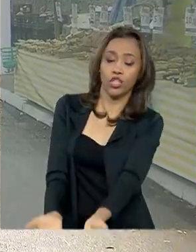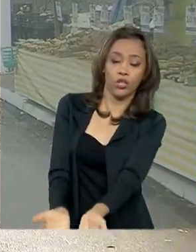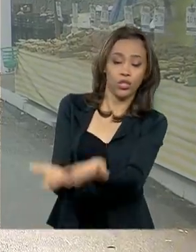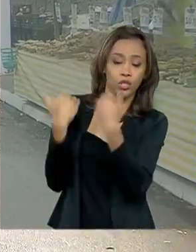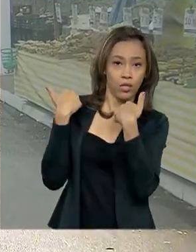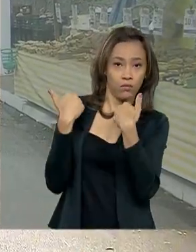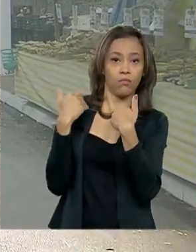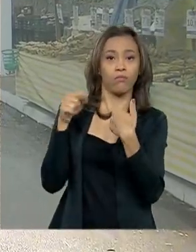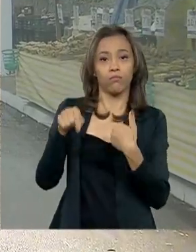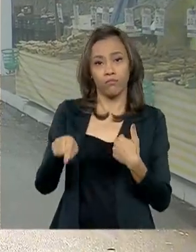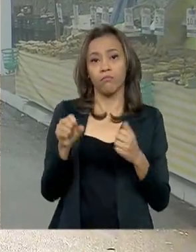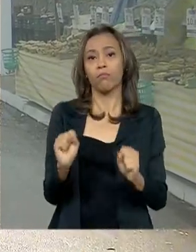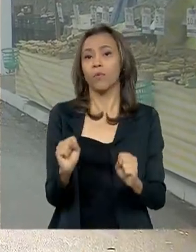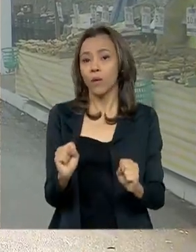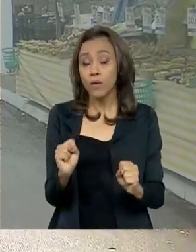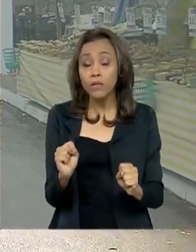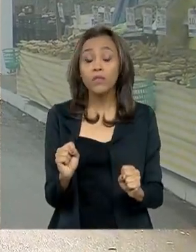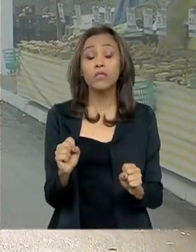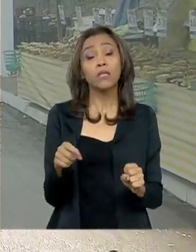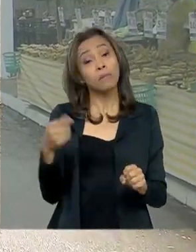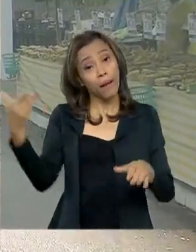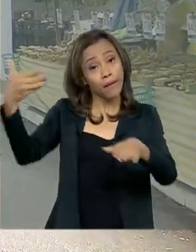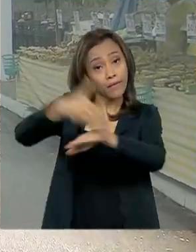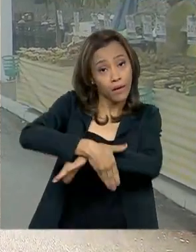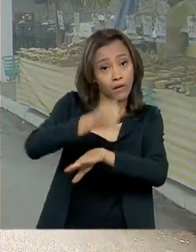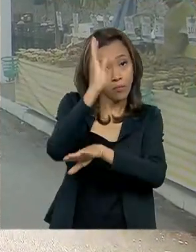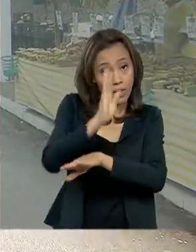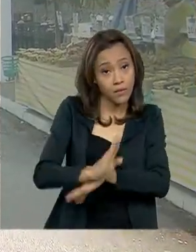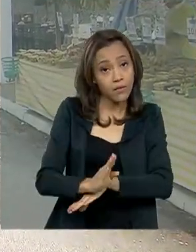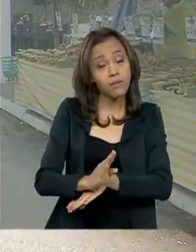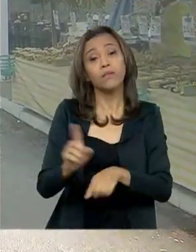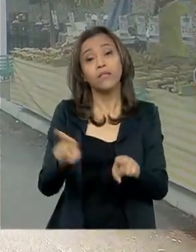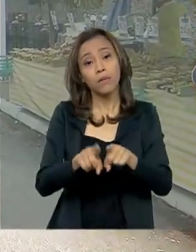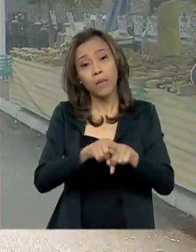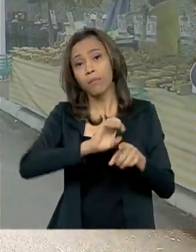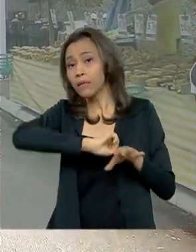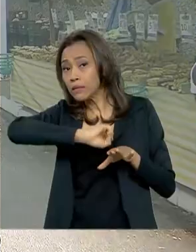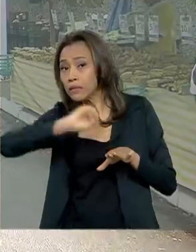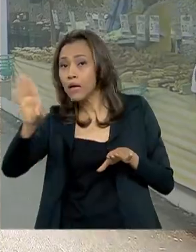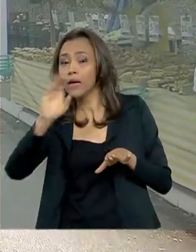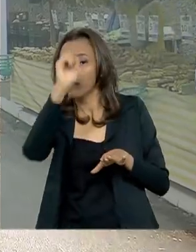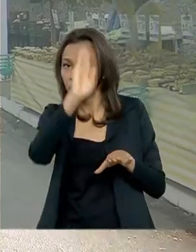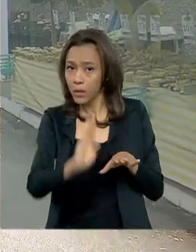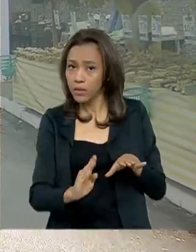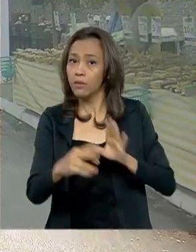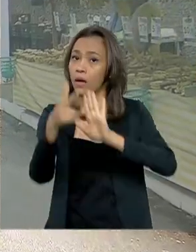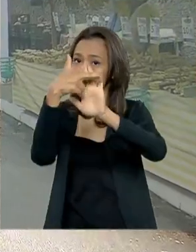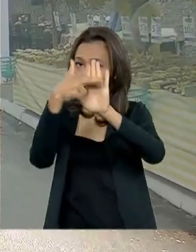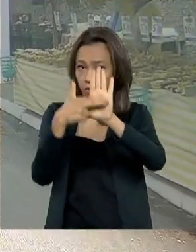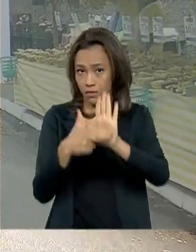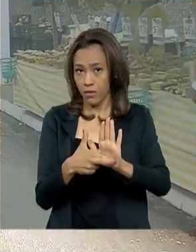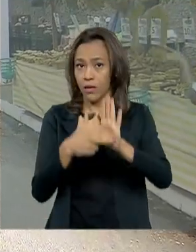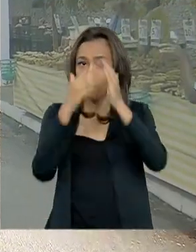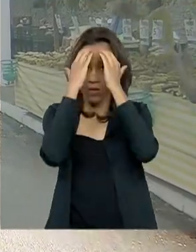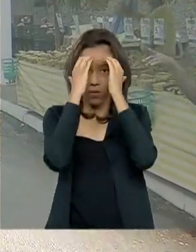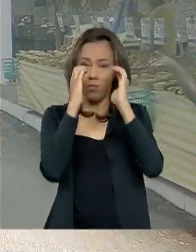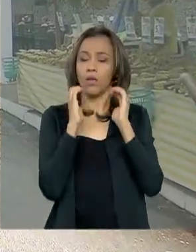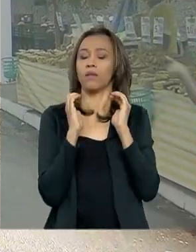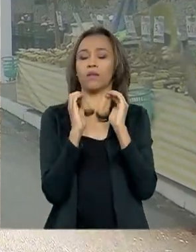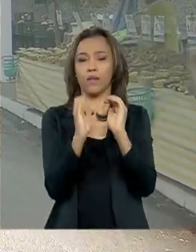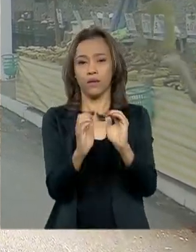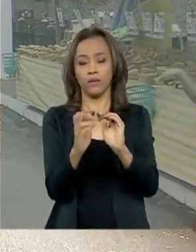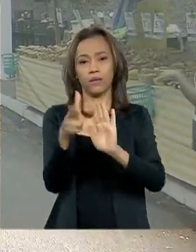do país. Vale para entrar e também para sair, porque esse novo padrão obedece as regras